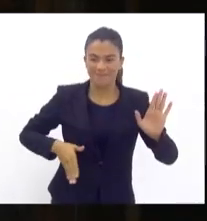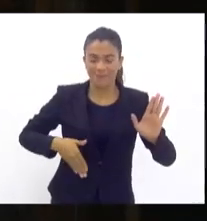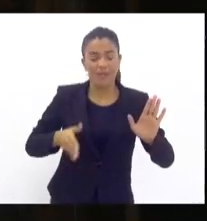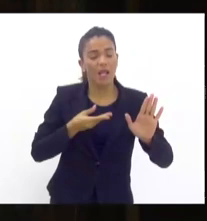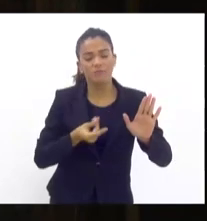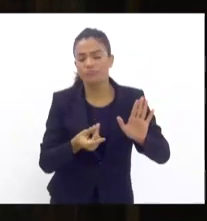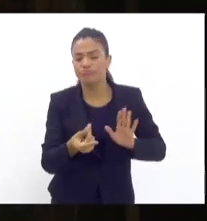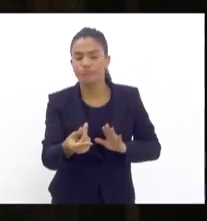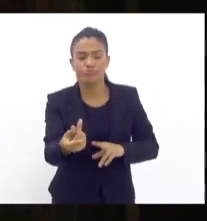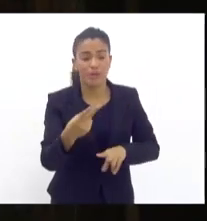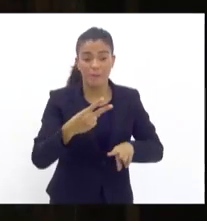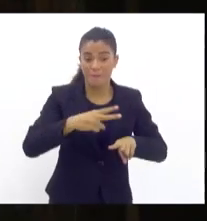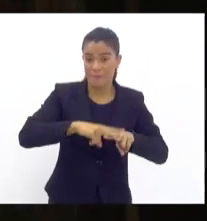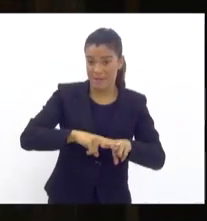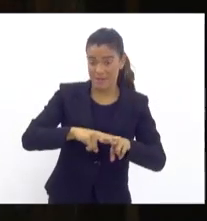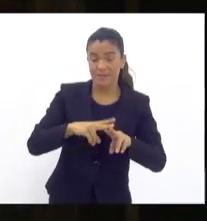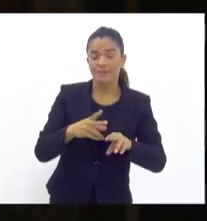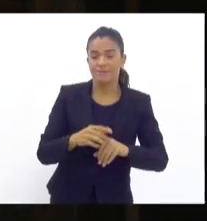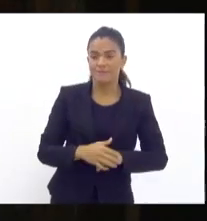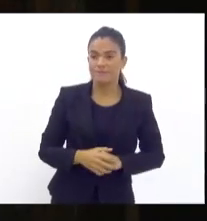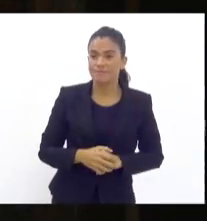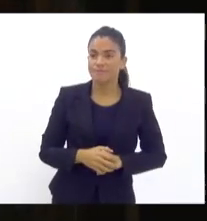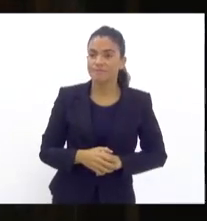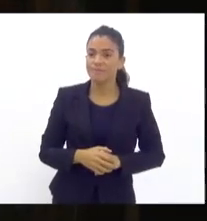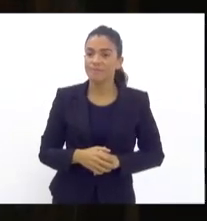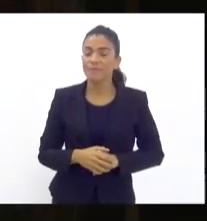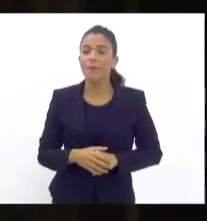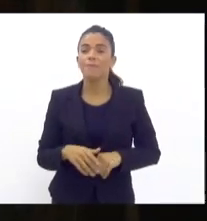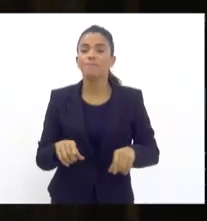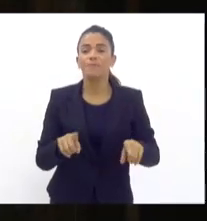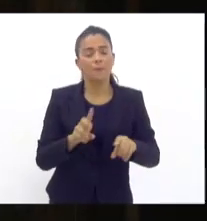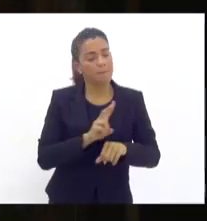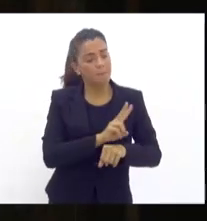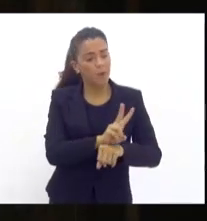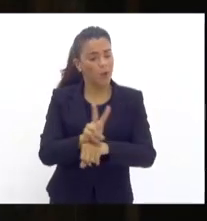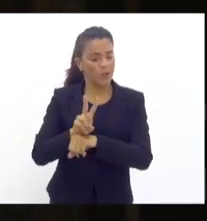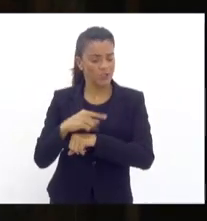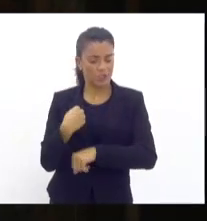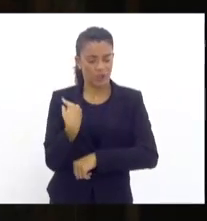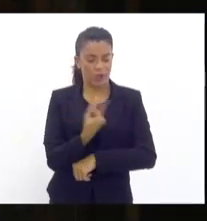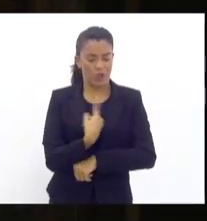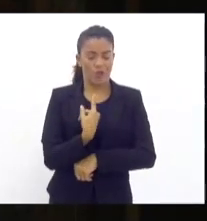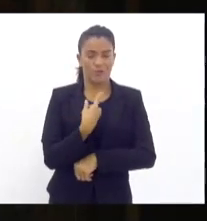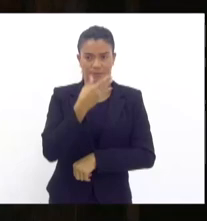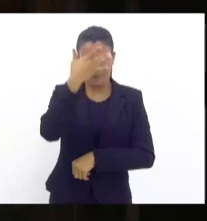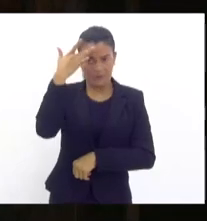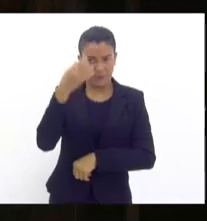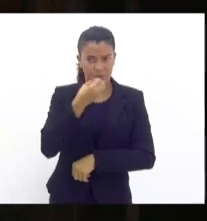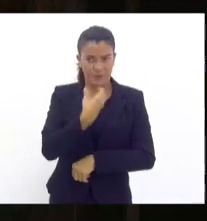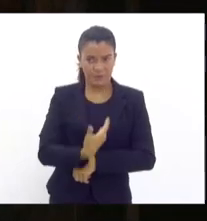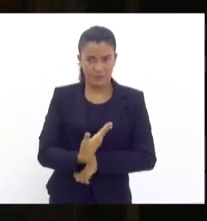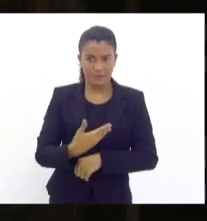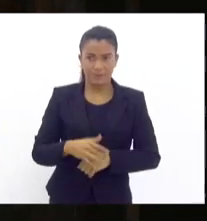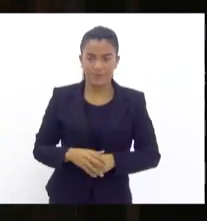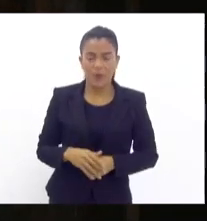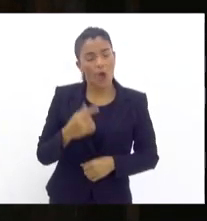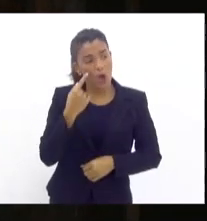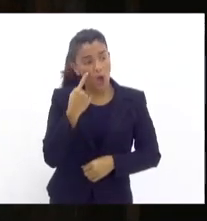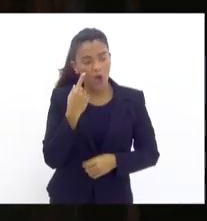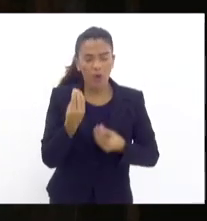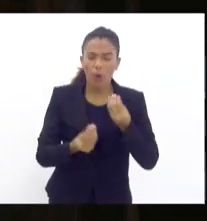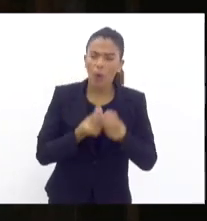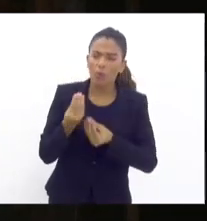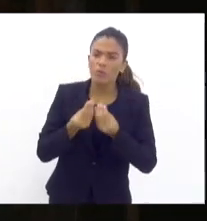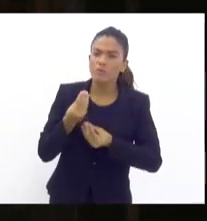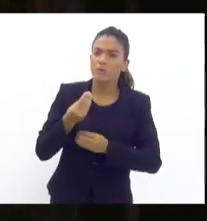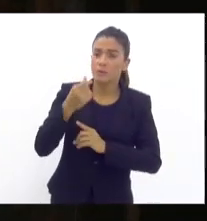possível segregados da sua liberdade, para poder proteger nós, cidadãos de bem. Então, vocês vejam, em